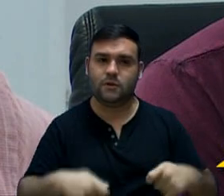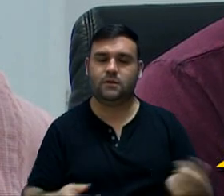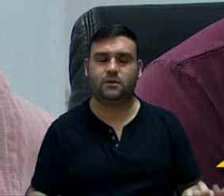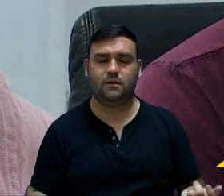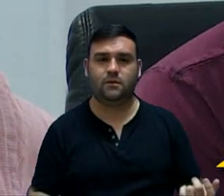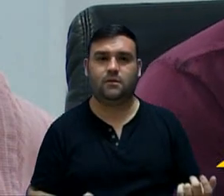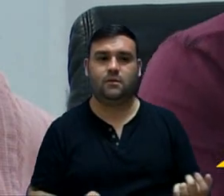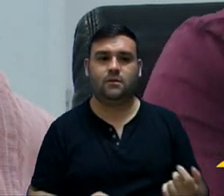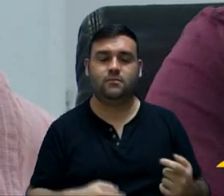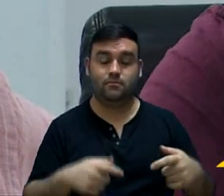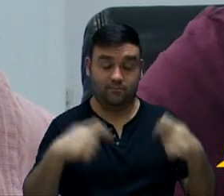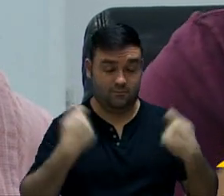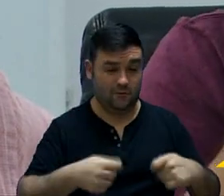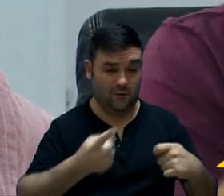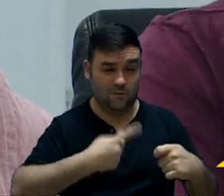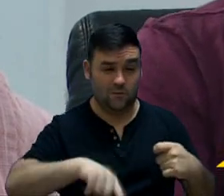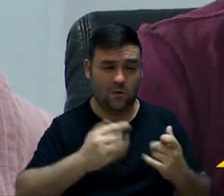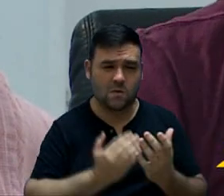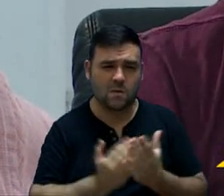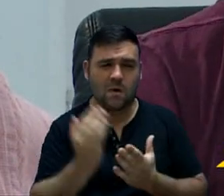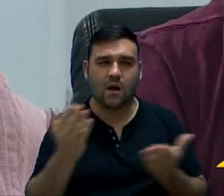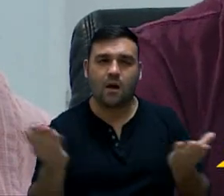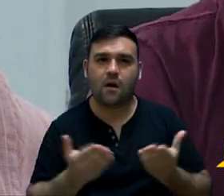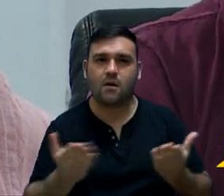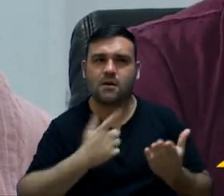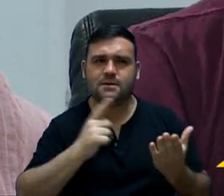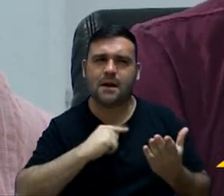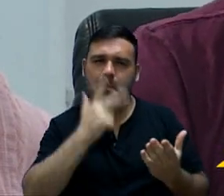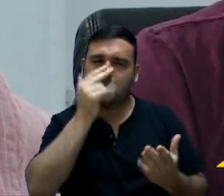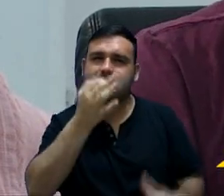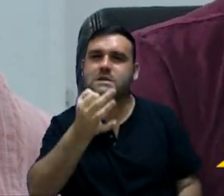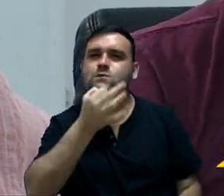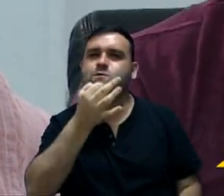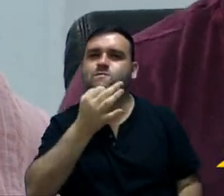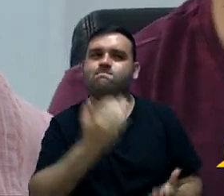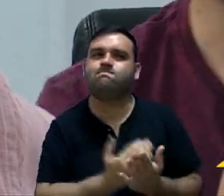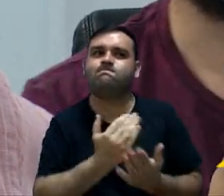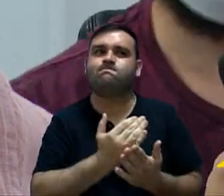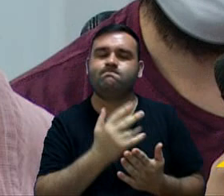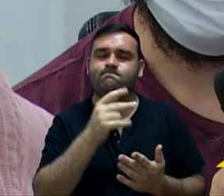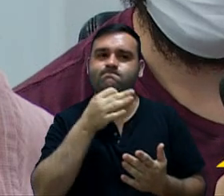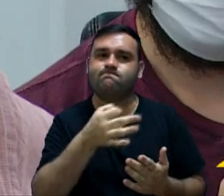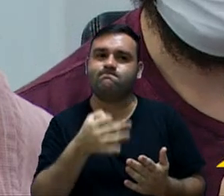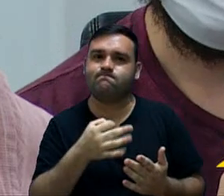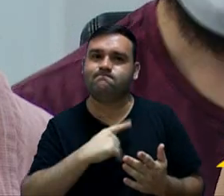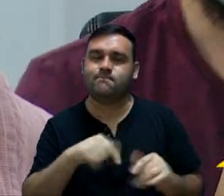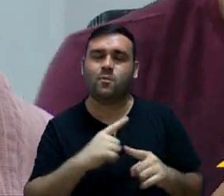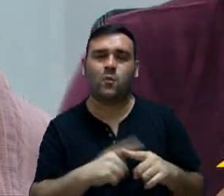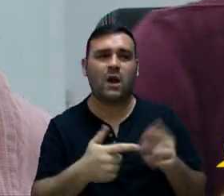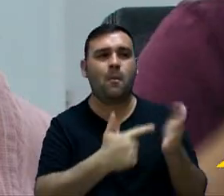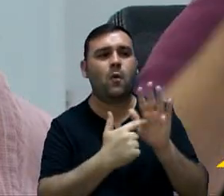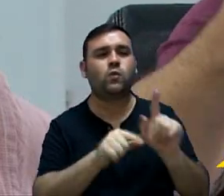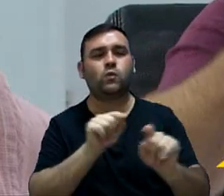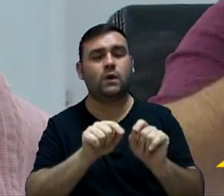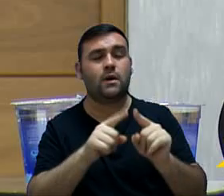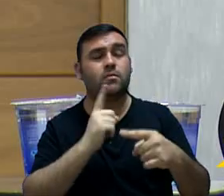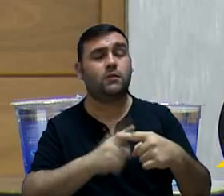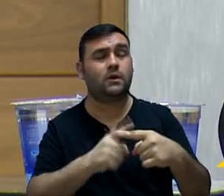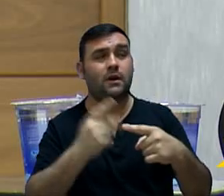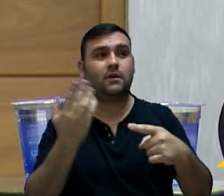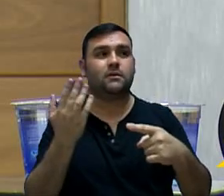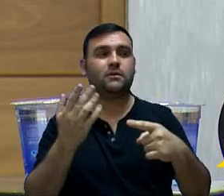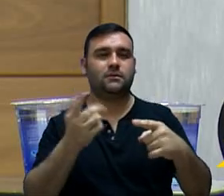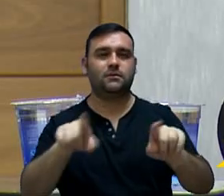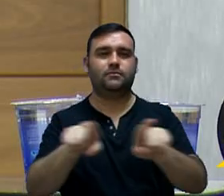presidente. É nisso que a gente tem que começar a ficar esse olhar mais crítico para as situações que são apresentadas. Uma hora fala...